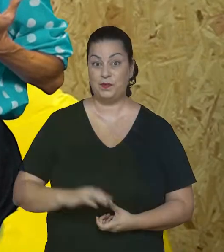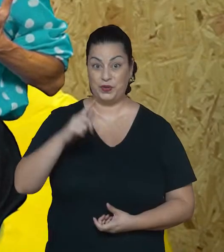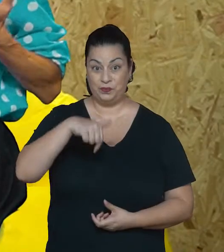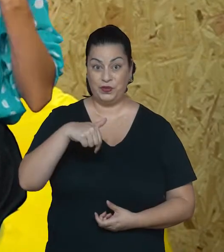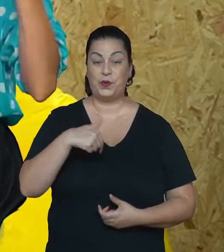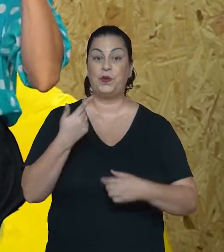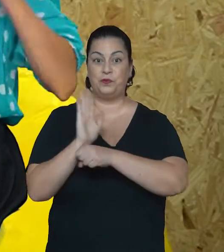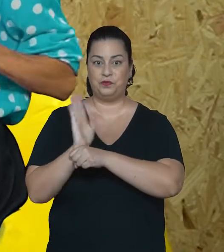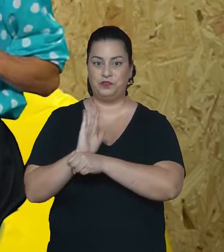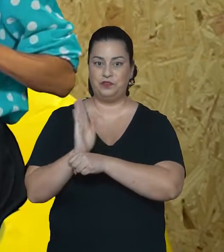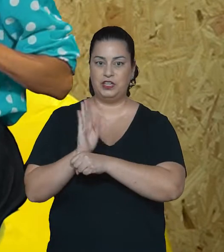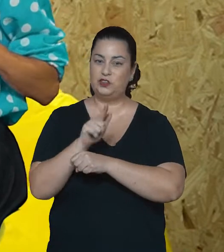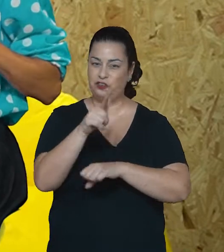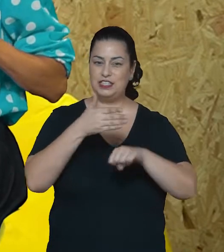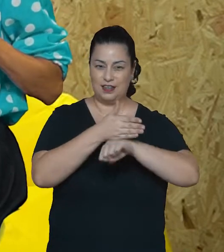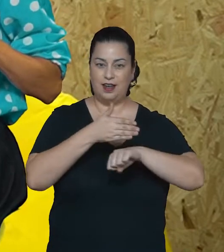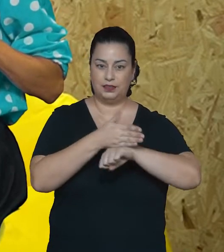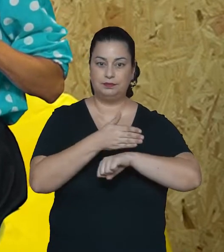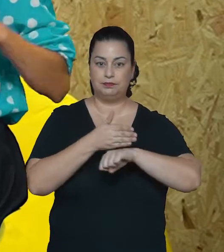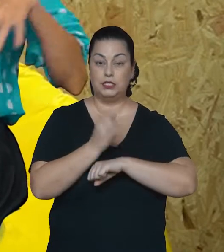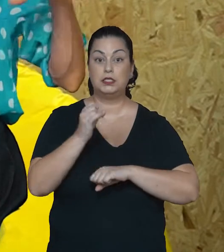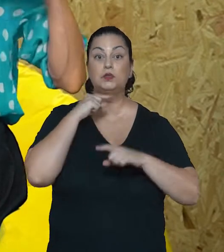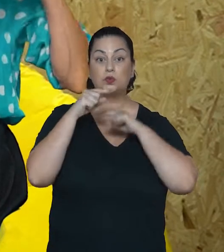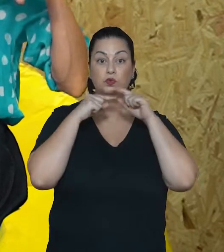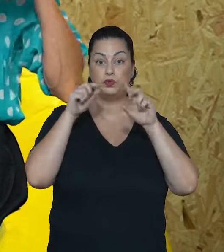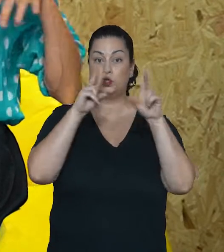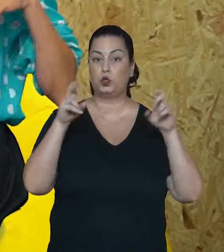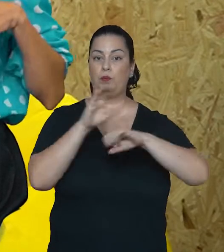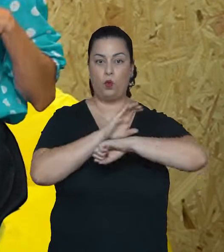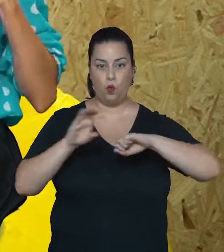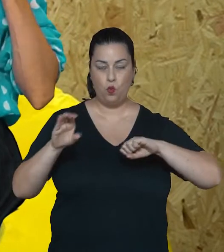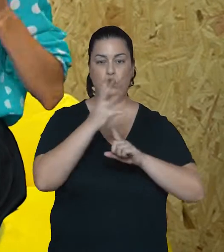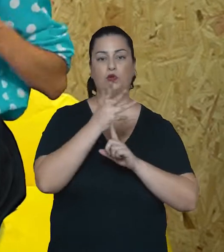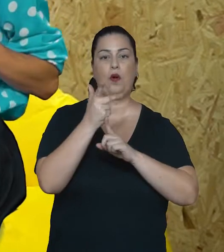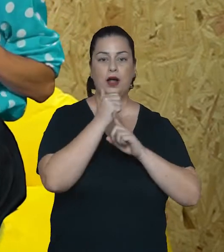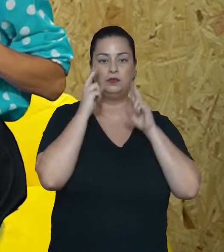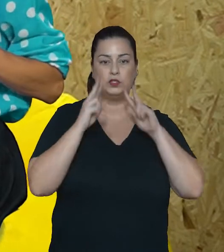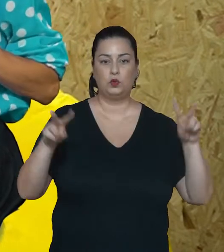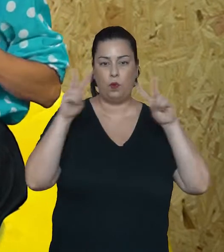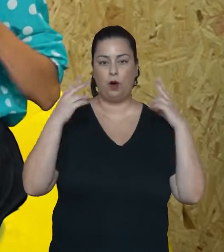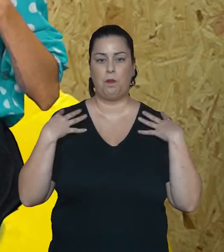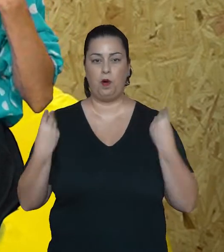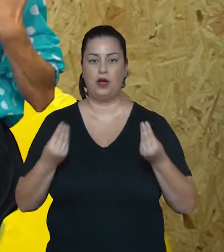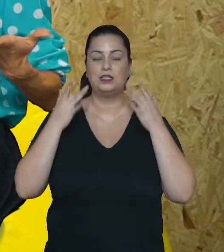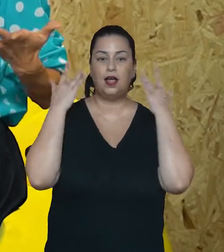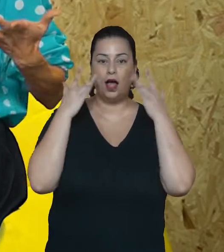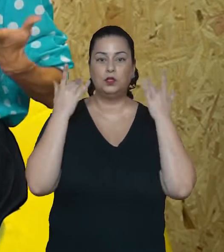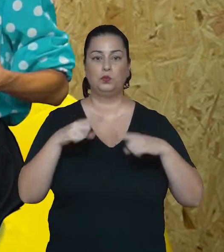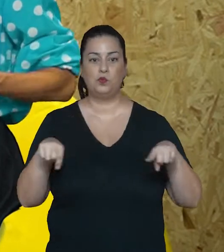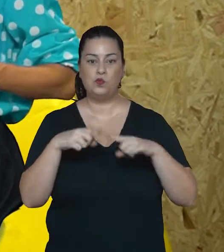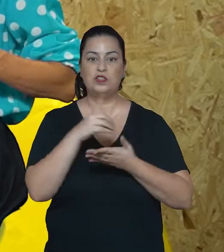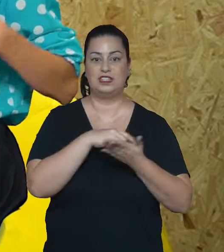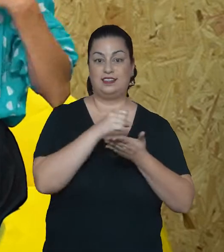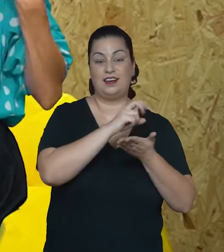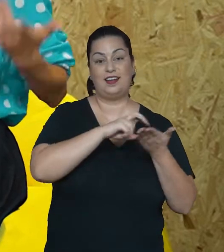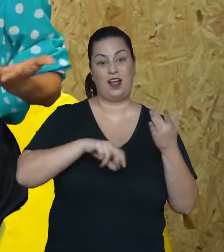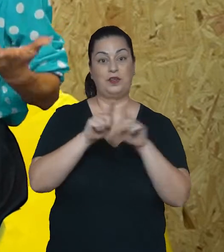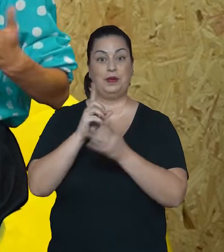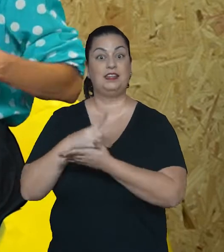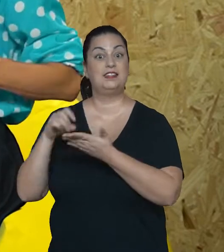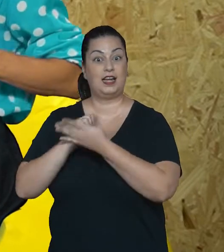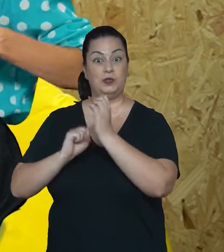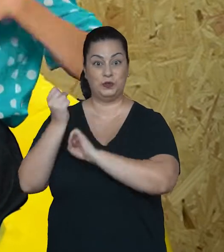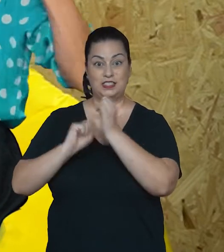Ei, vamos fazer desse um vídeo interativo? Deixa aqui nos comentários a tua dúvida sobre os cursos de artes visuais, moda,